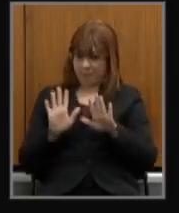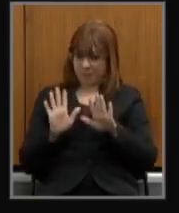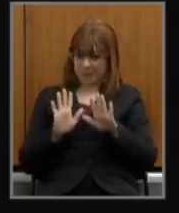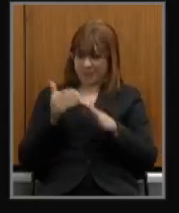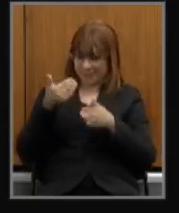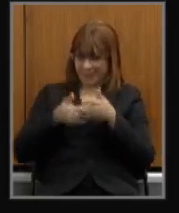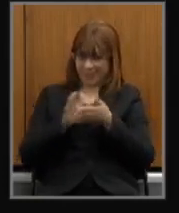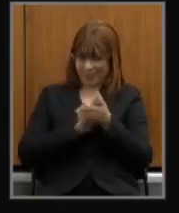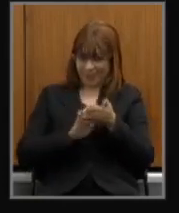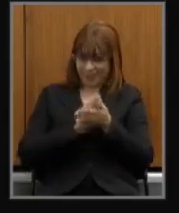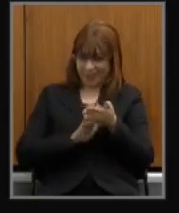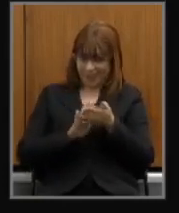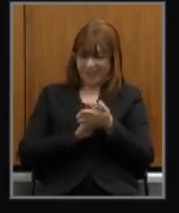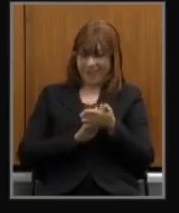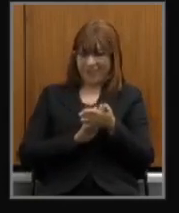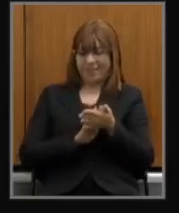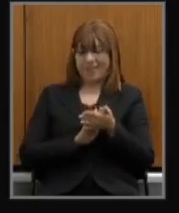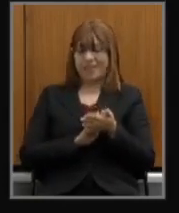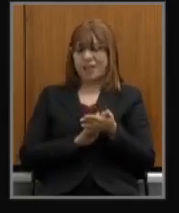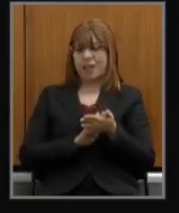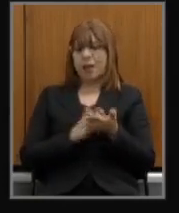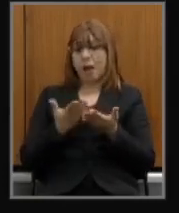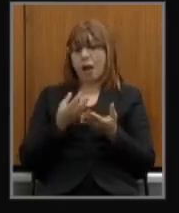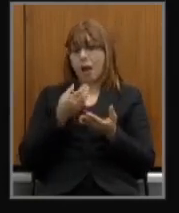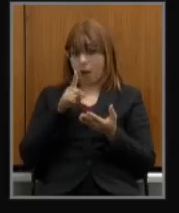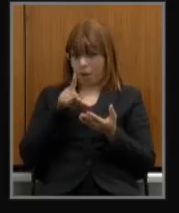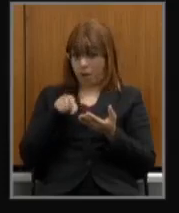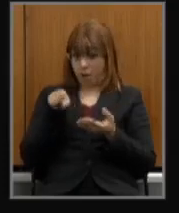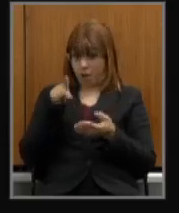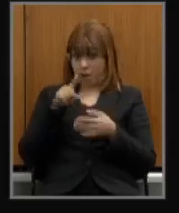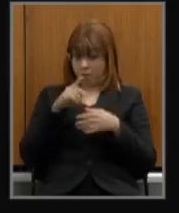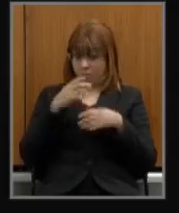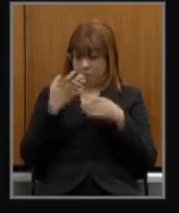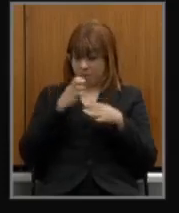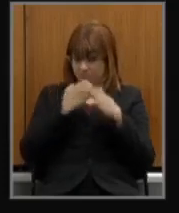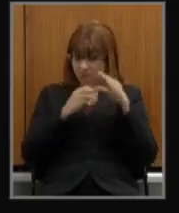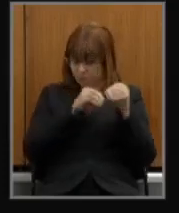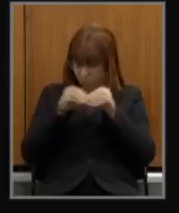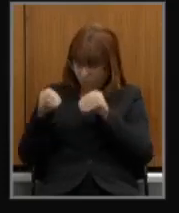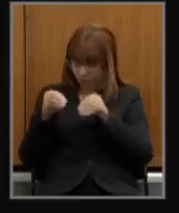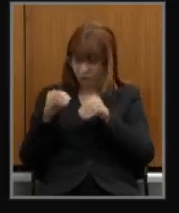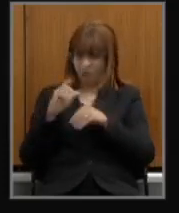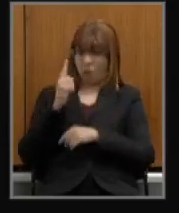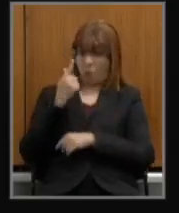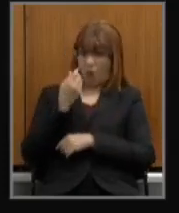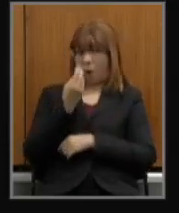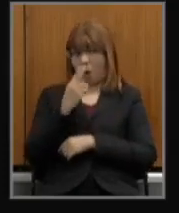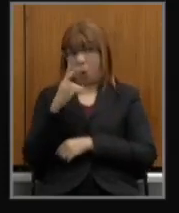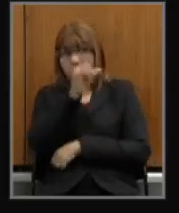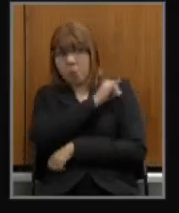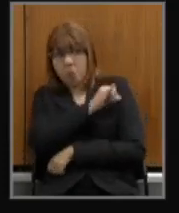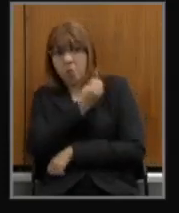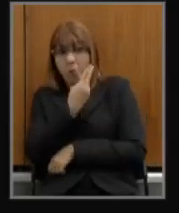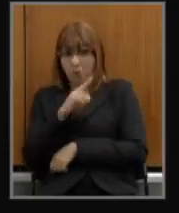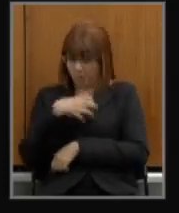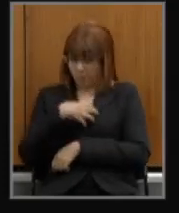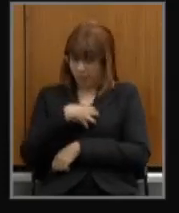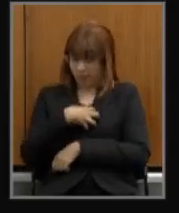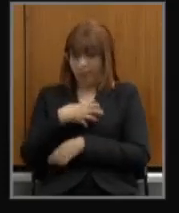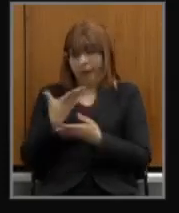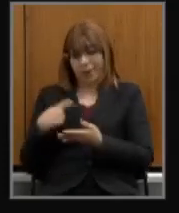iriam para Goiás para o Rio ou para Bahia e aí nós não teríamos nem os